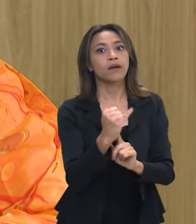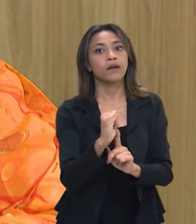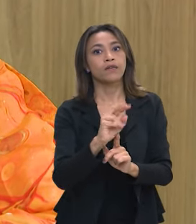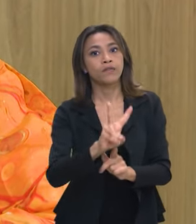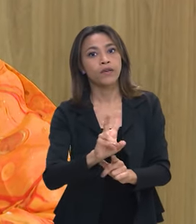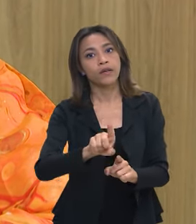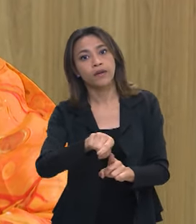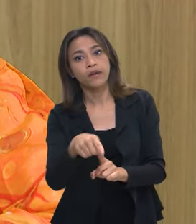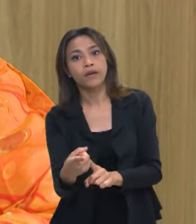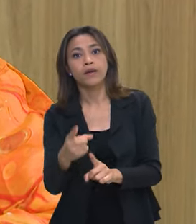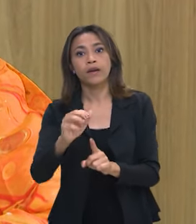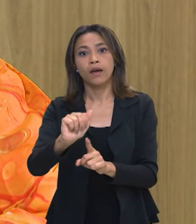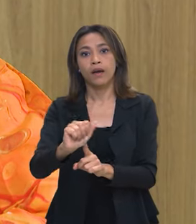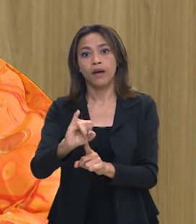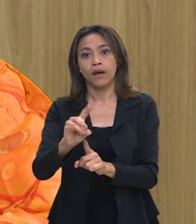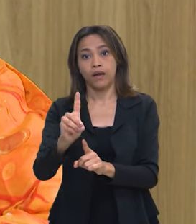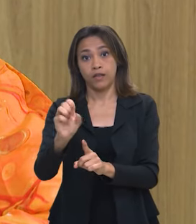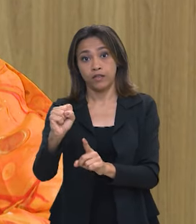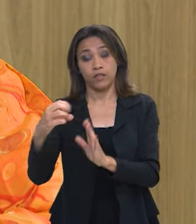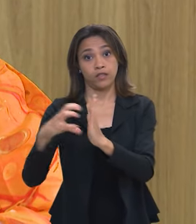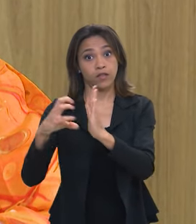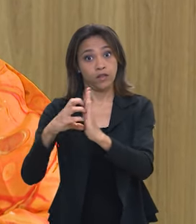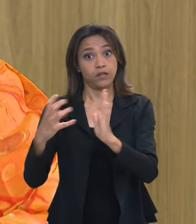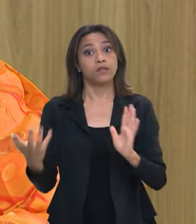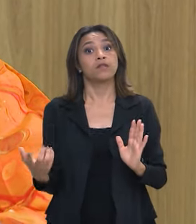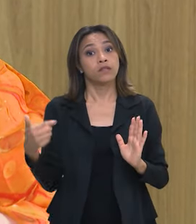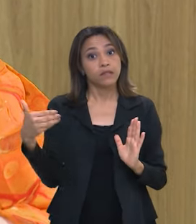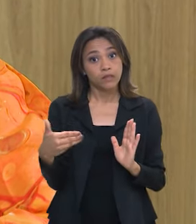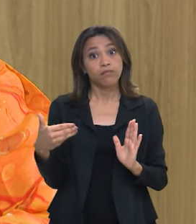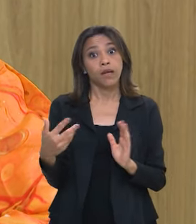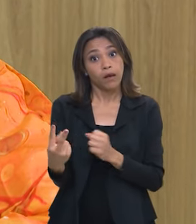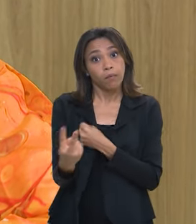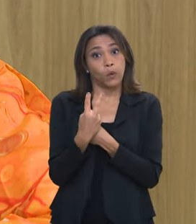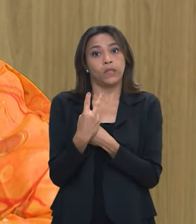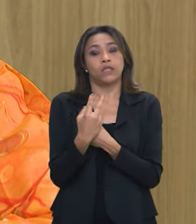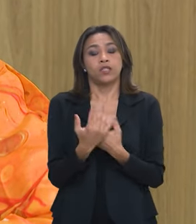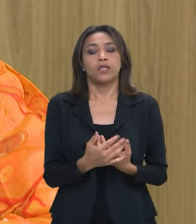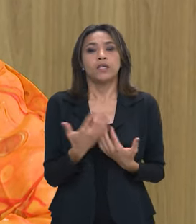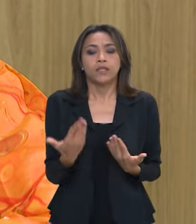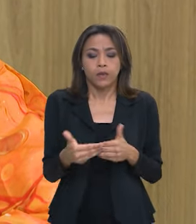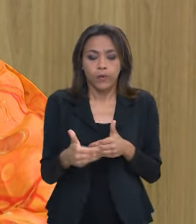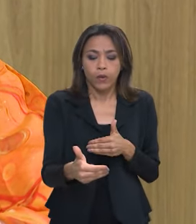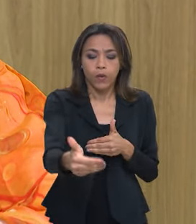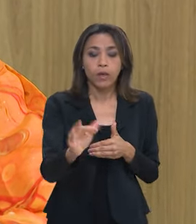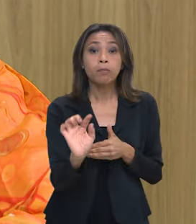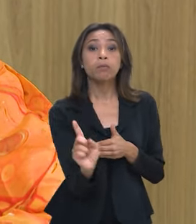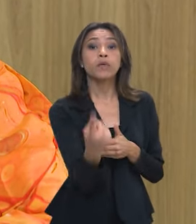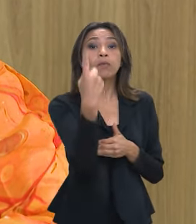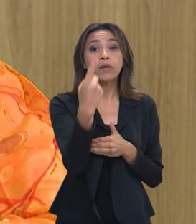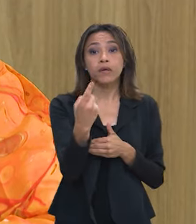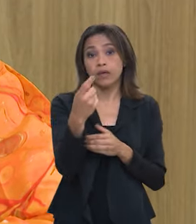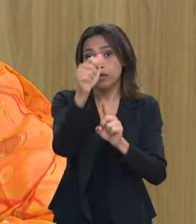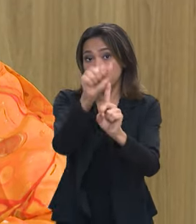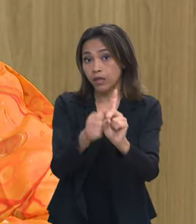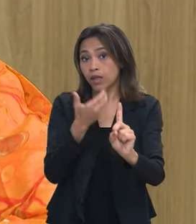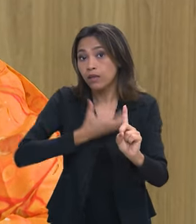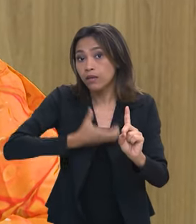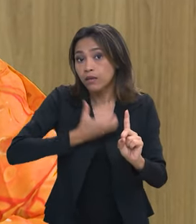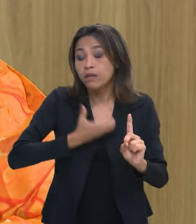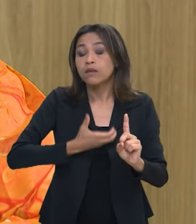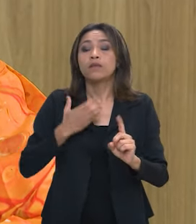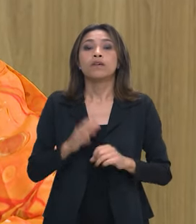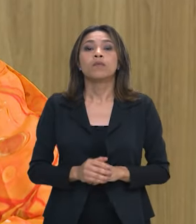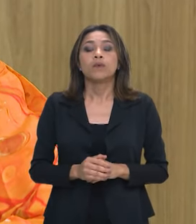HIV e AIDS como um dos mecanismos também que leva a essa proteção então no dia primeiro de dezembro